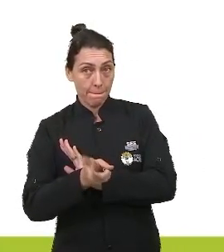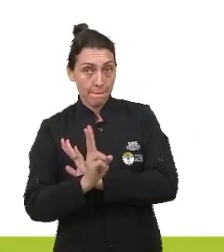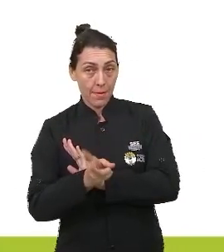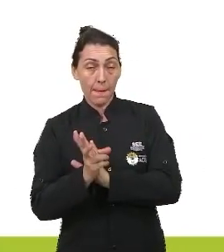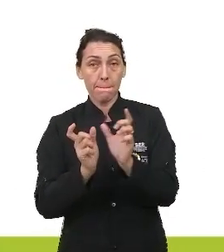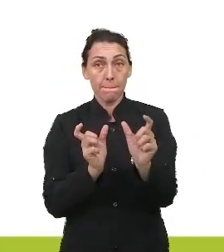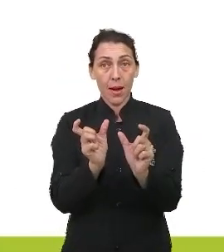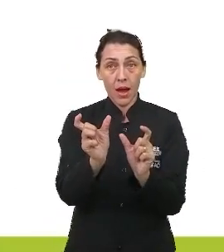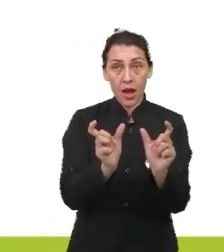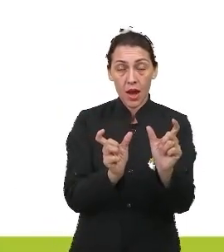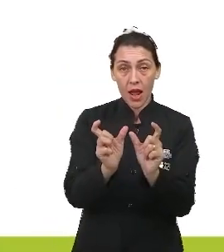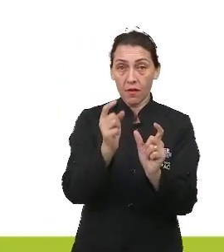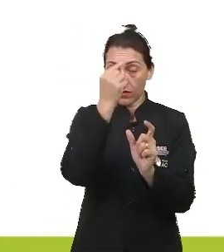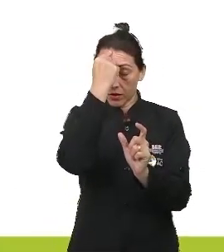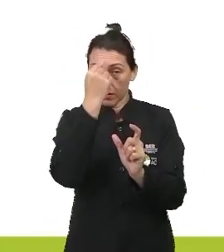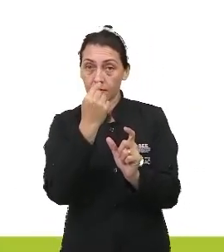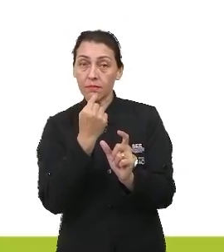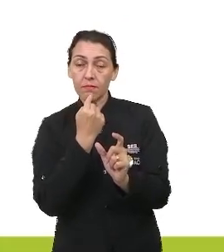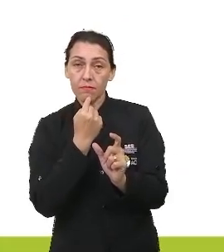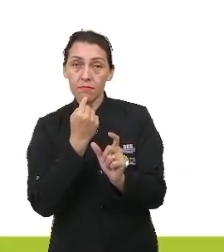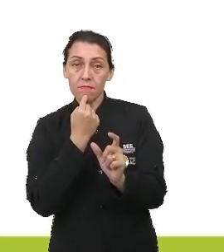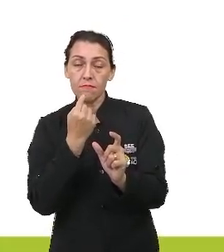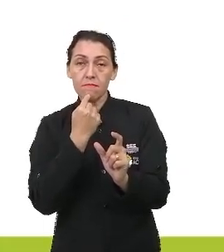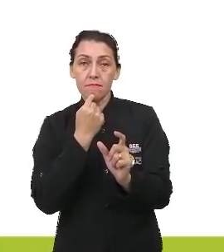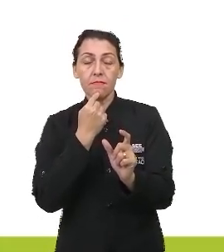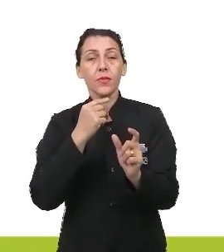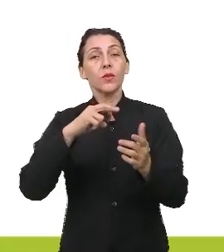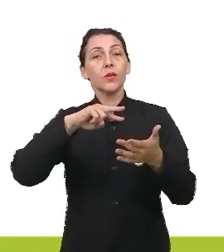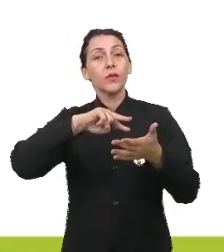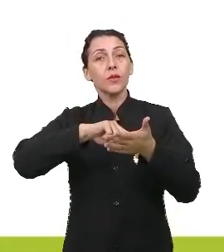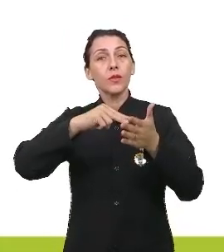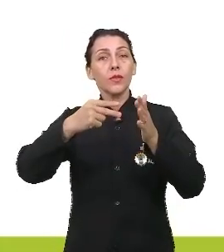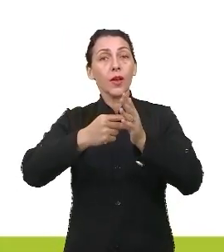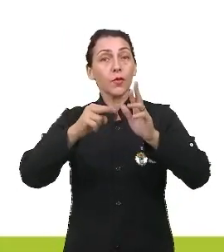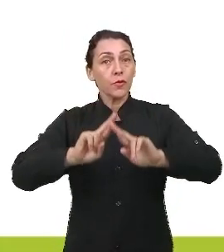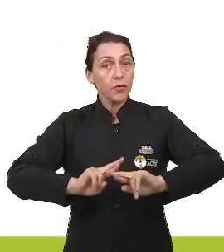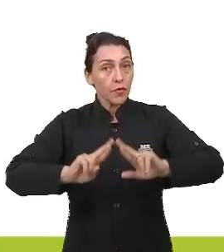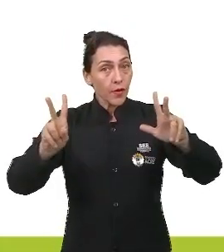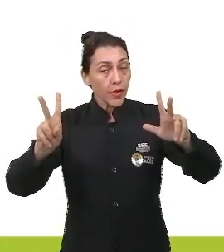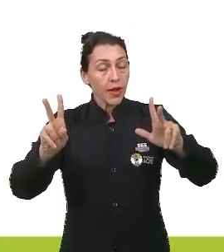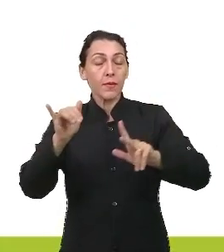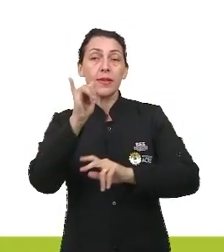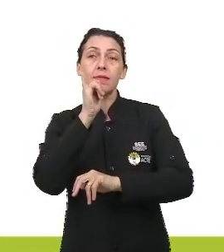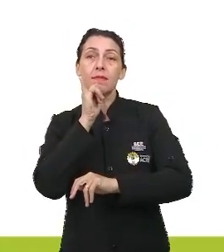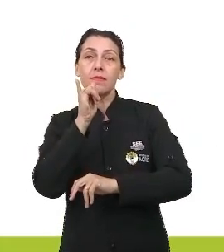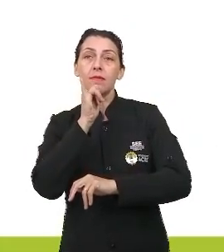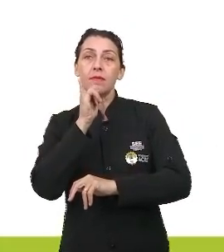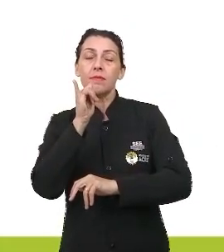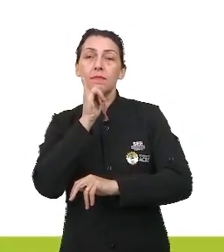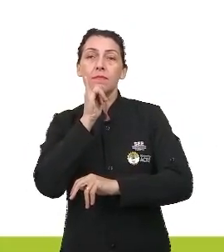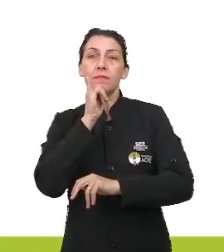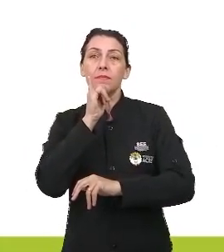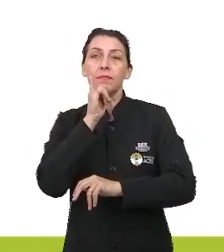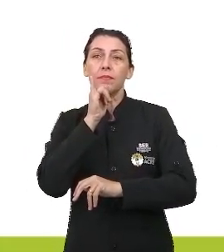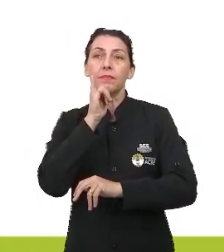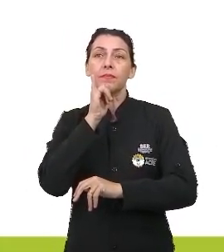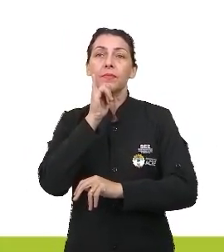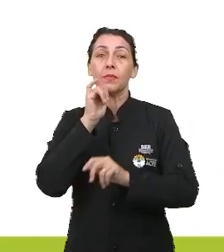palavras ou imagens que traduz sentidos contrários. Temos o exemplo aí de uma paca,